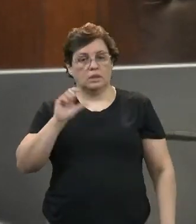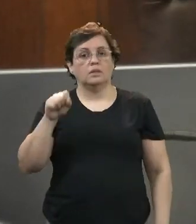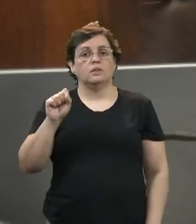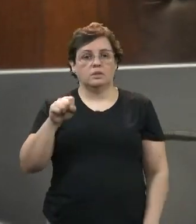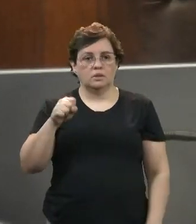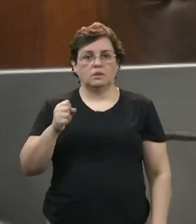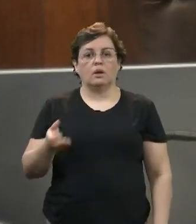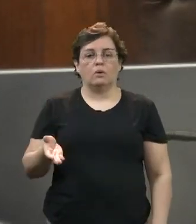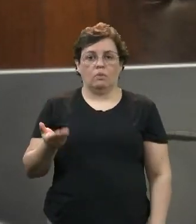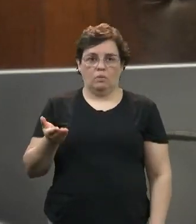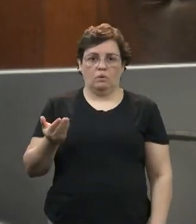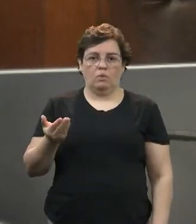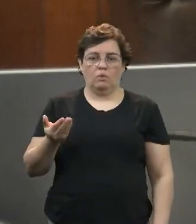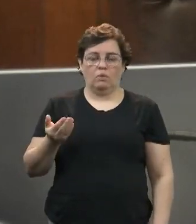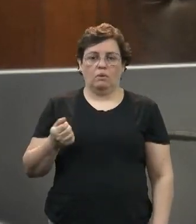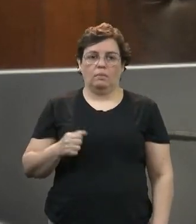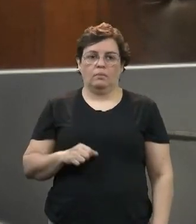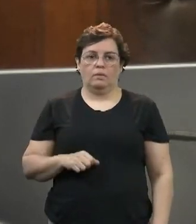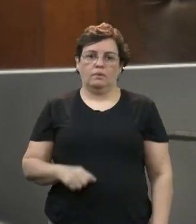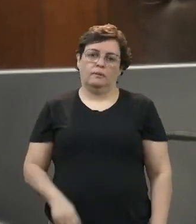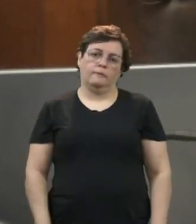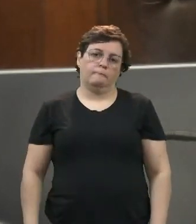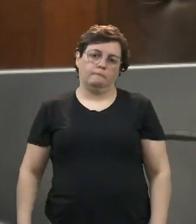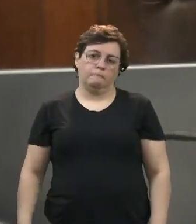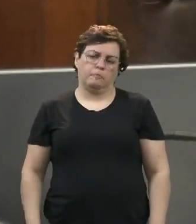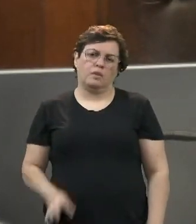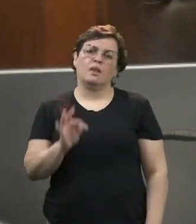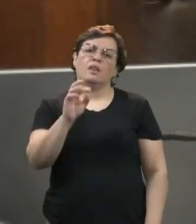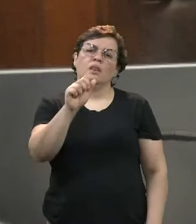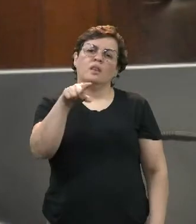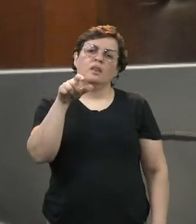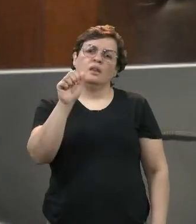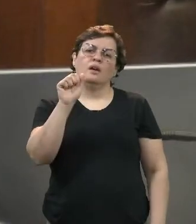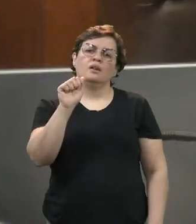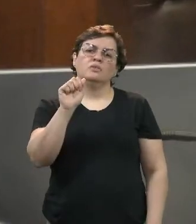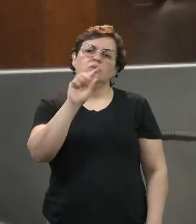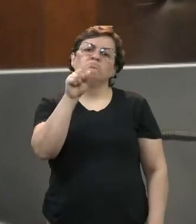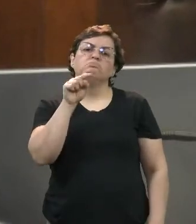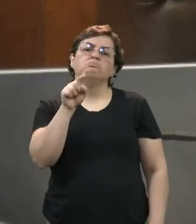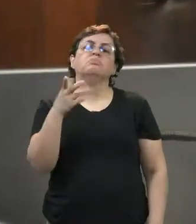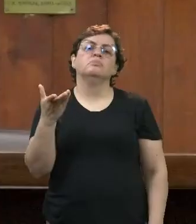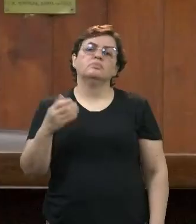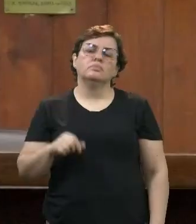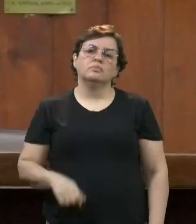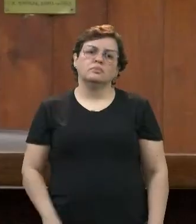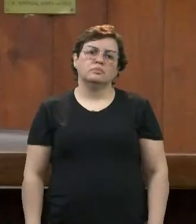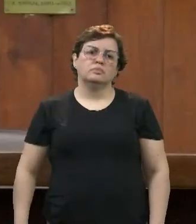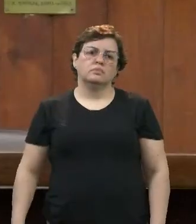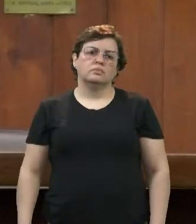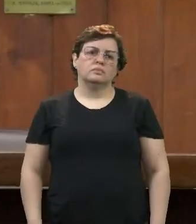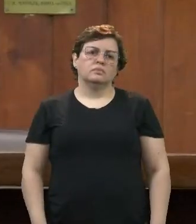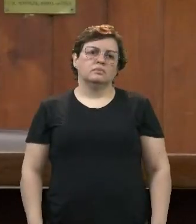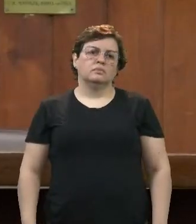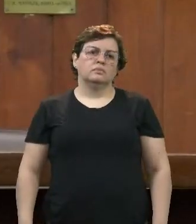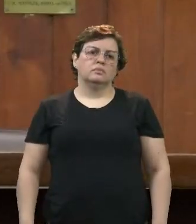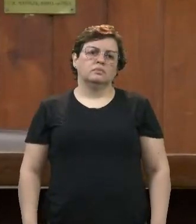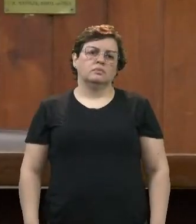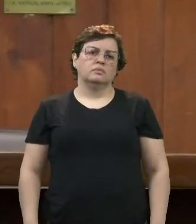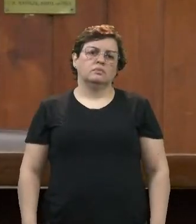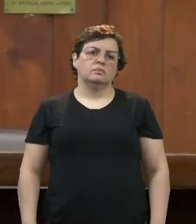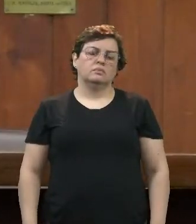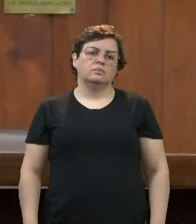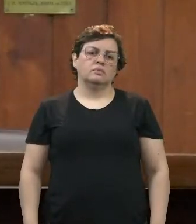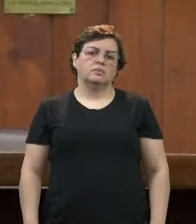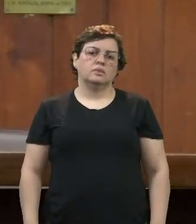uma correção do saldo devedor. Qual a taxa seria, essa taxa de juros? Ah, presidente,